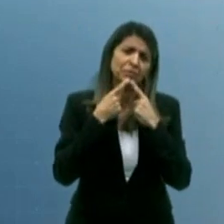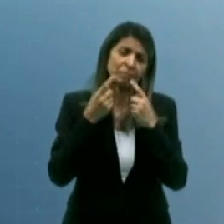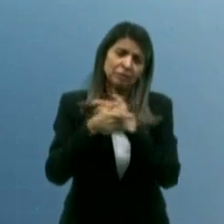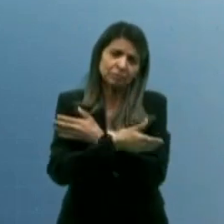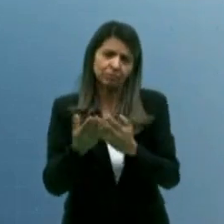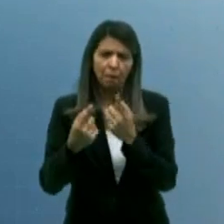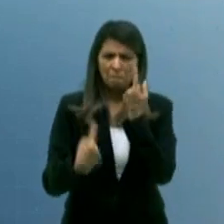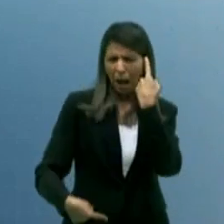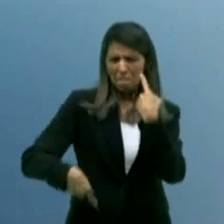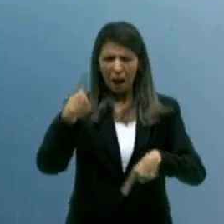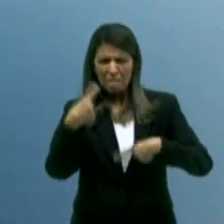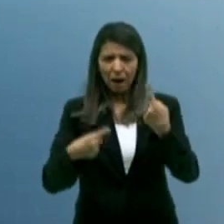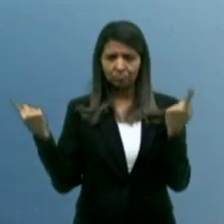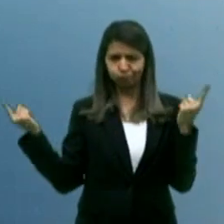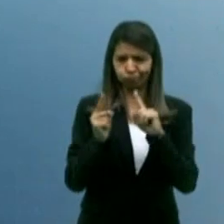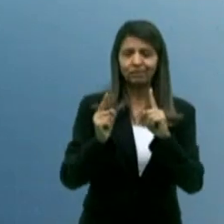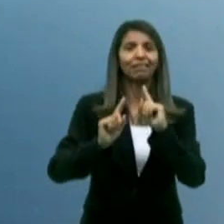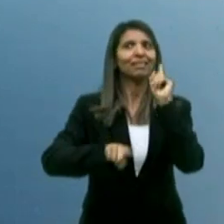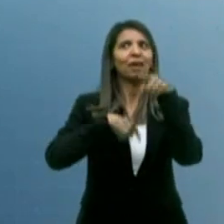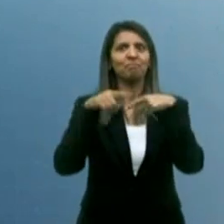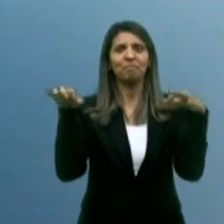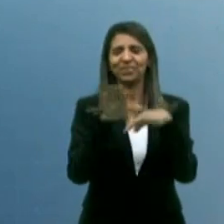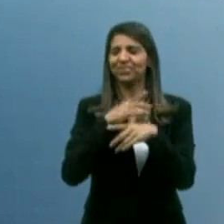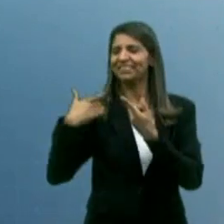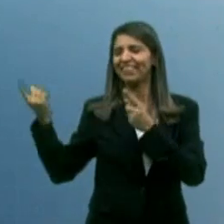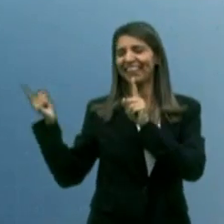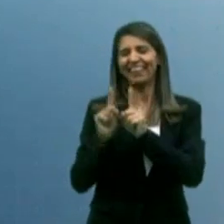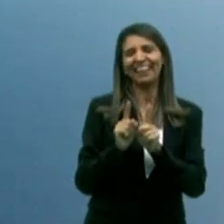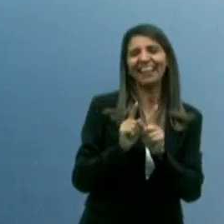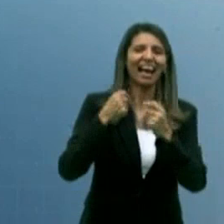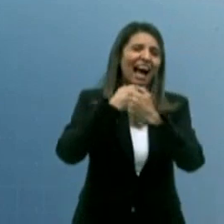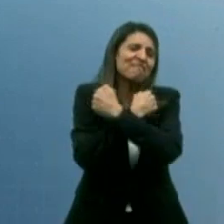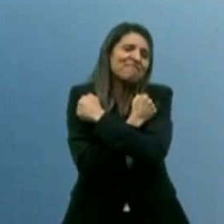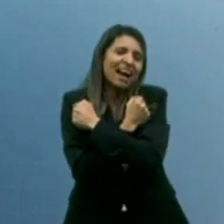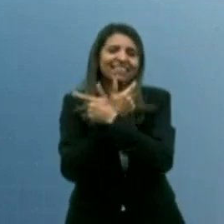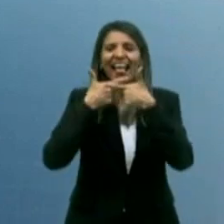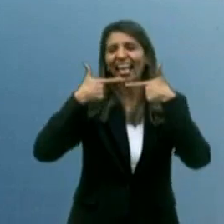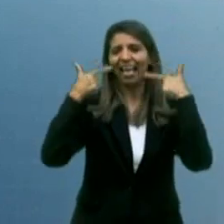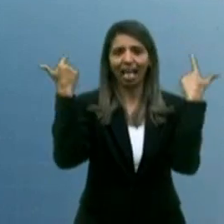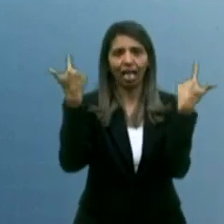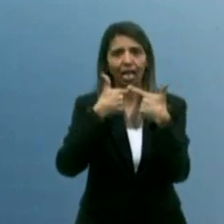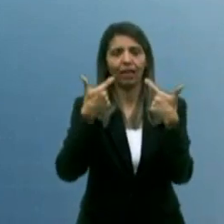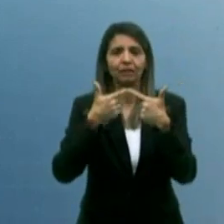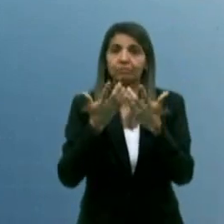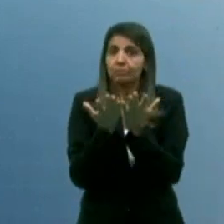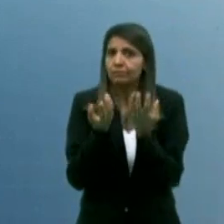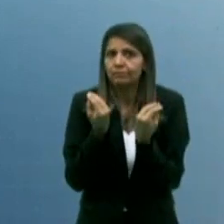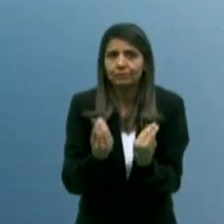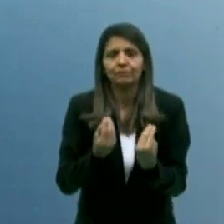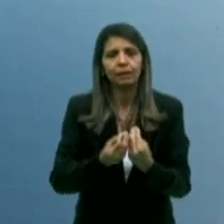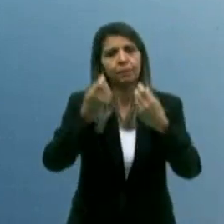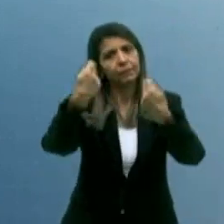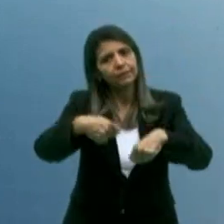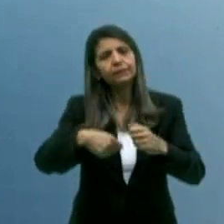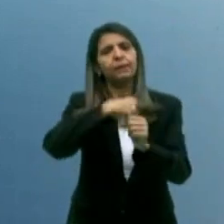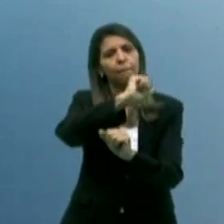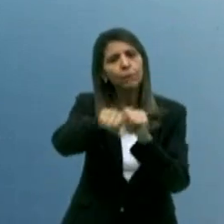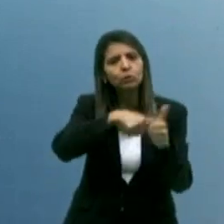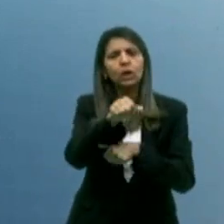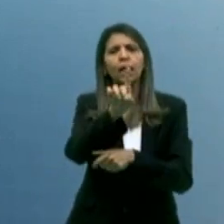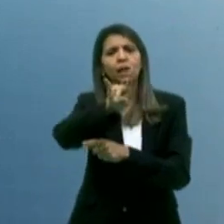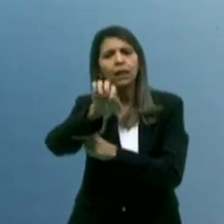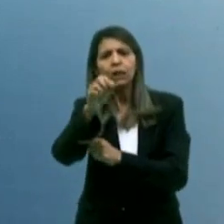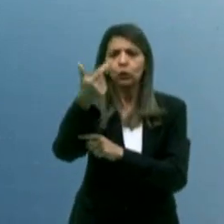gladiam aqui para depois estarem abraçados e rindo da nossa cara. É preciso uma mudança e que no dia 2 de